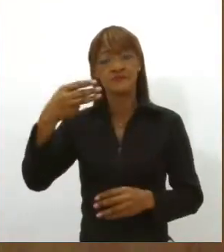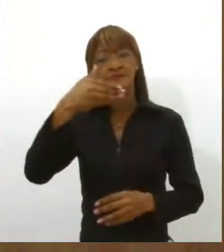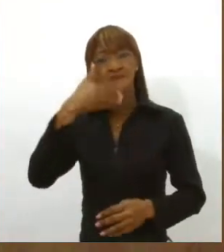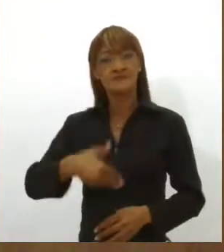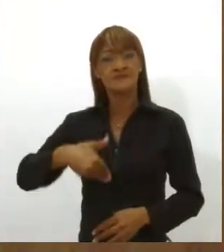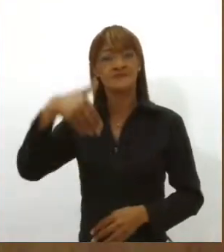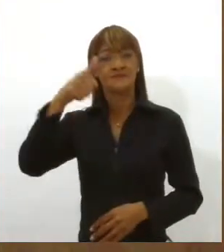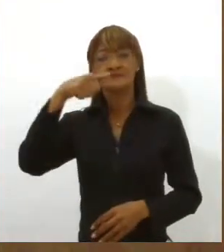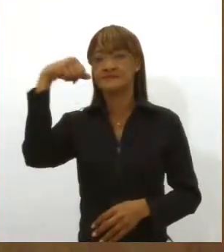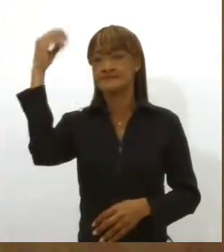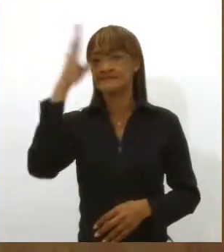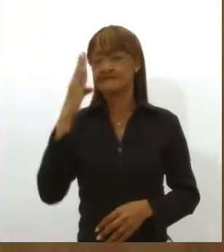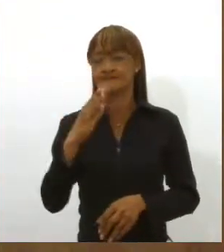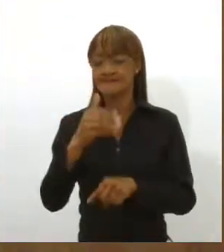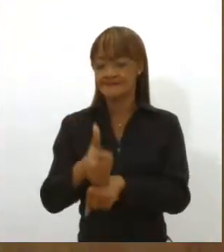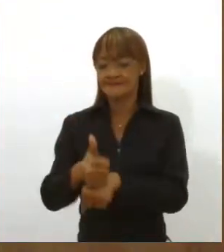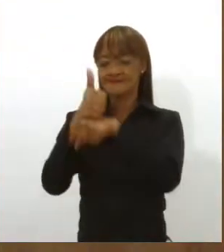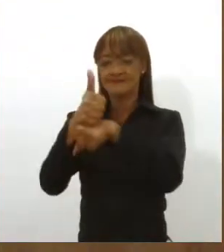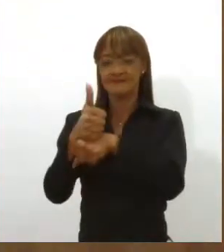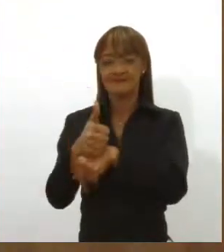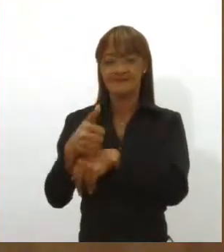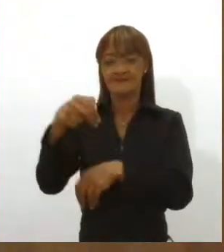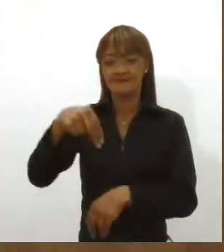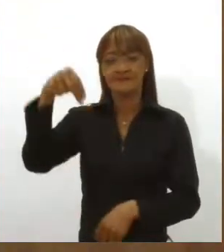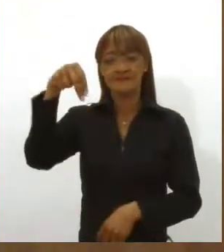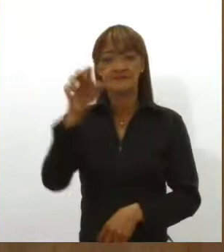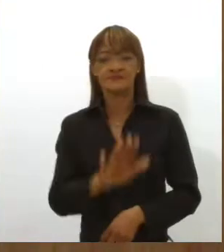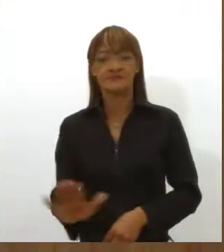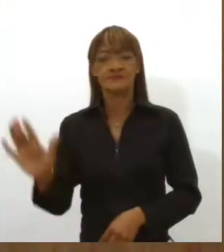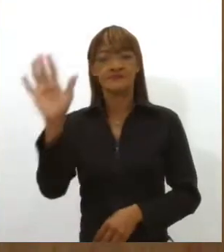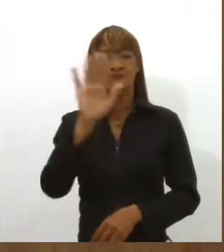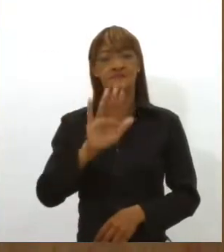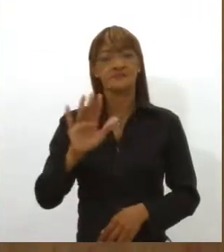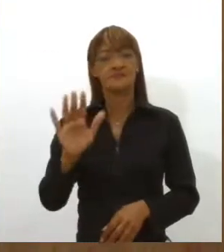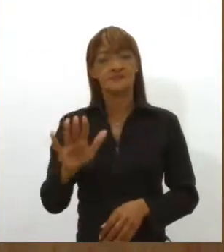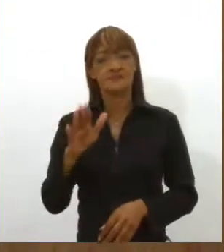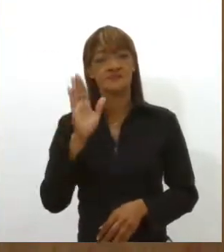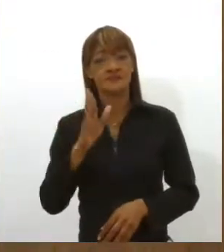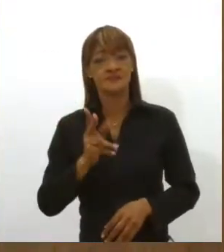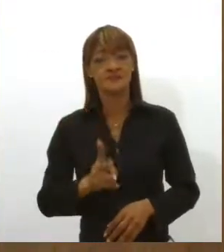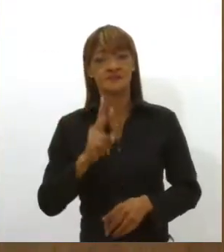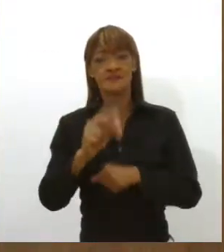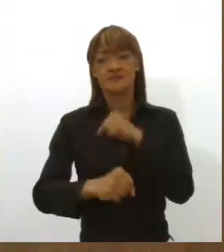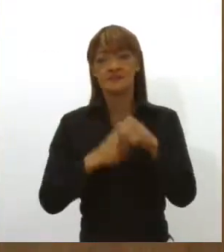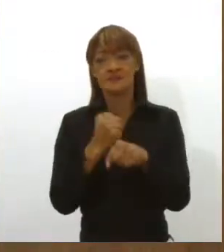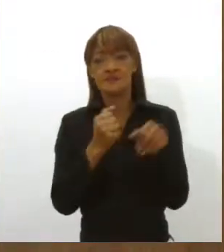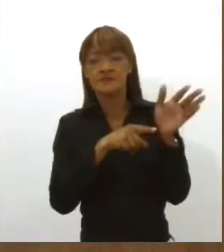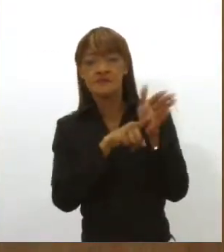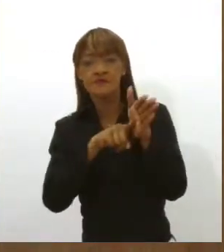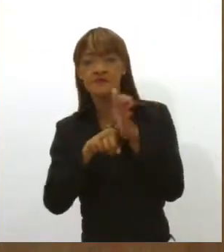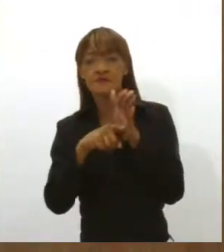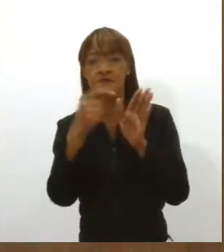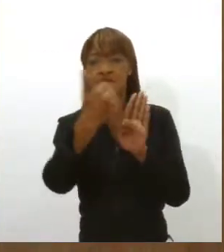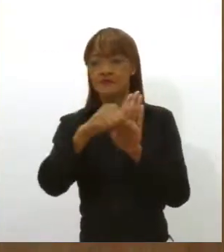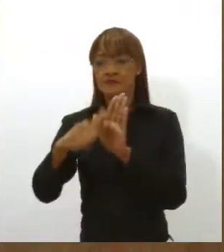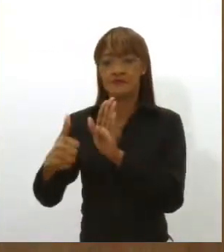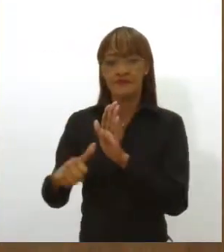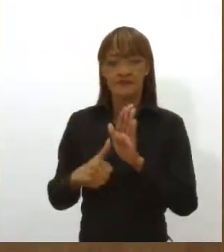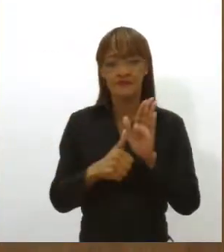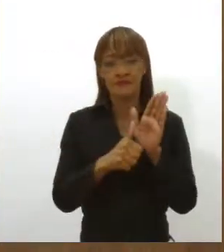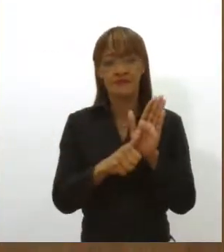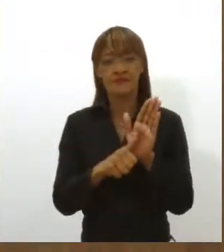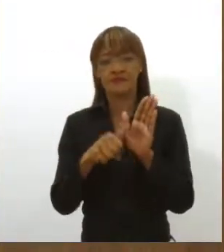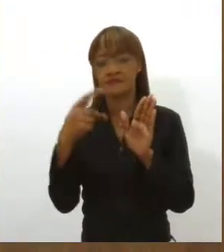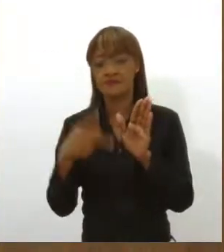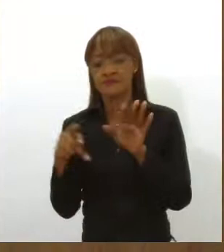primeira da região Nordeste. O ranking internacional, que é feito anualmente, divulgou a lista de critérios avaliados nesta semana.